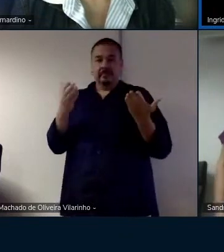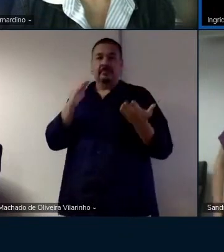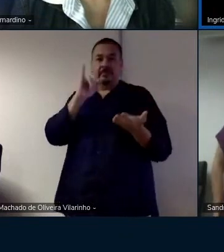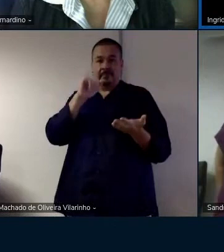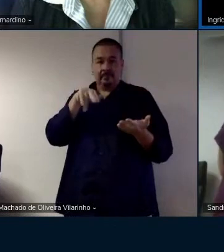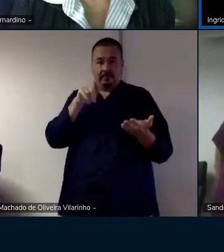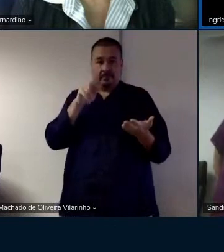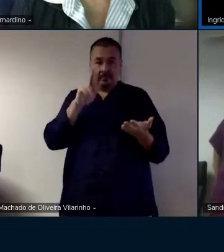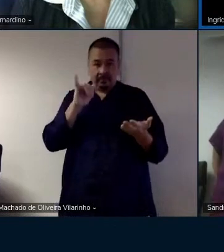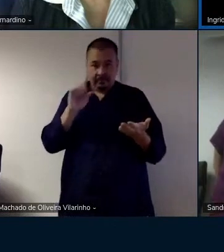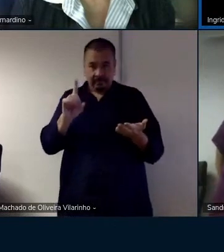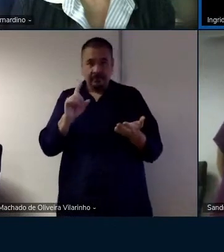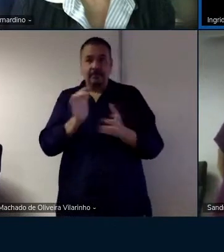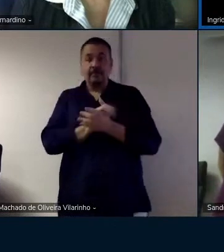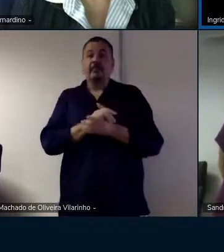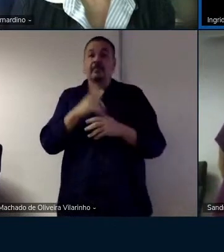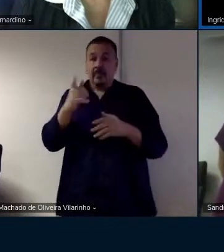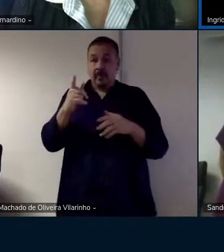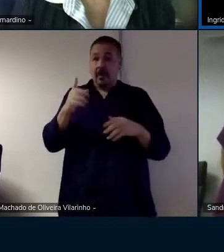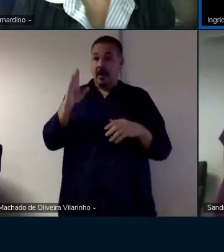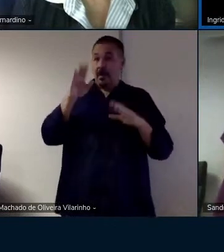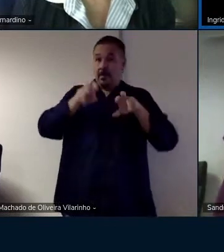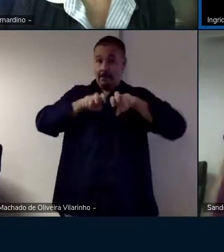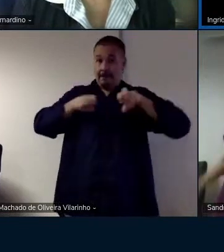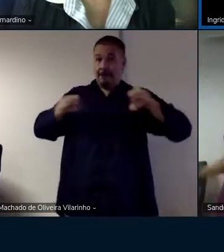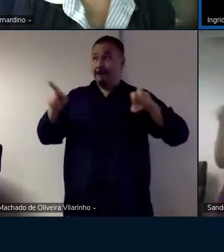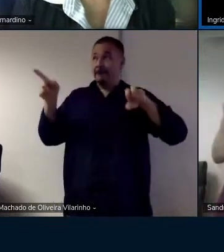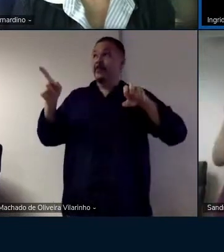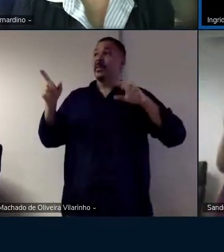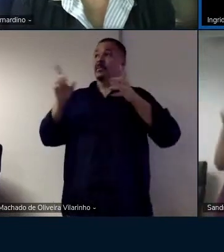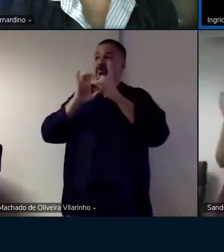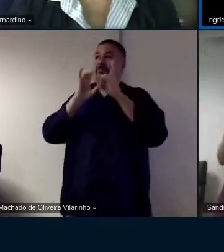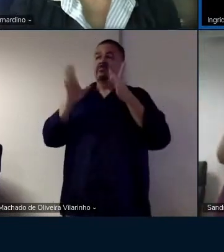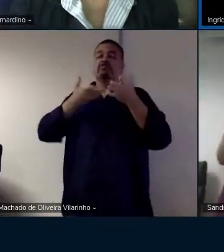de a banca né a deliberou pela sua aprovação